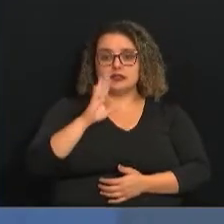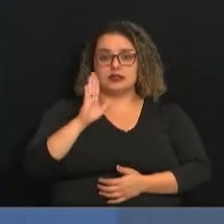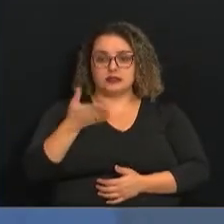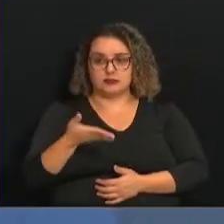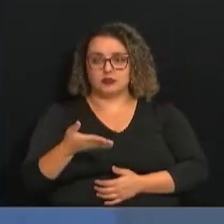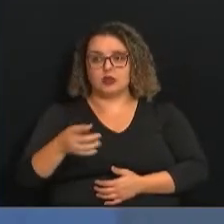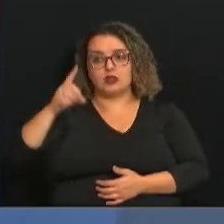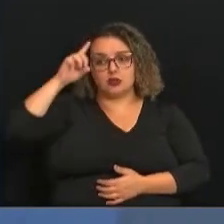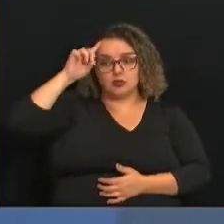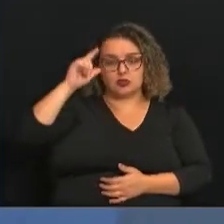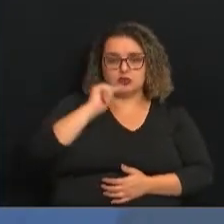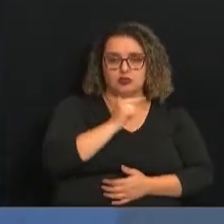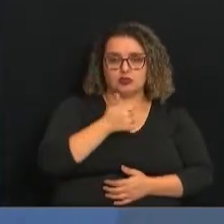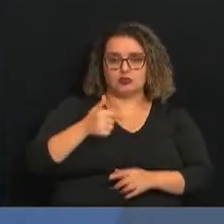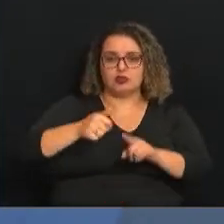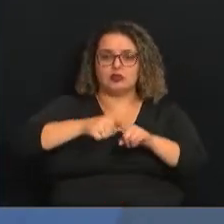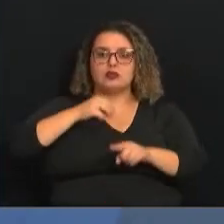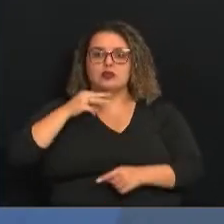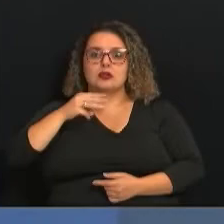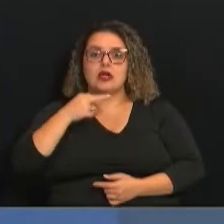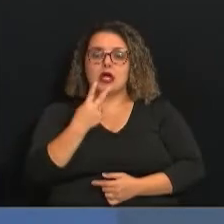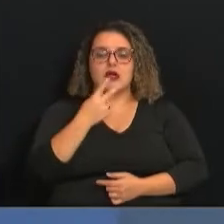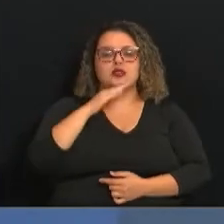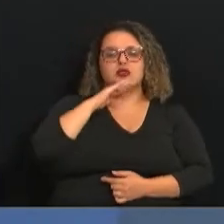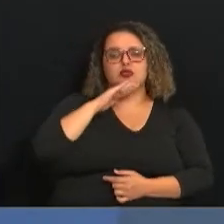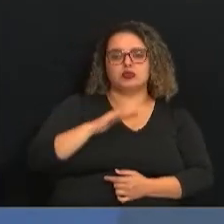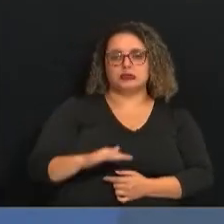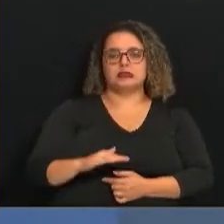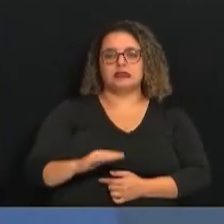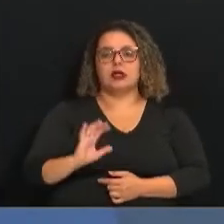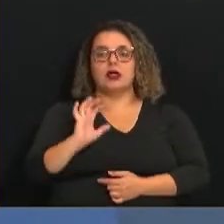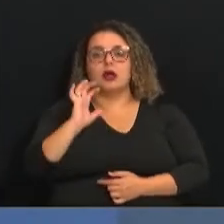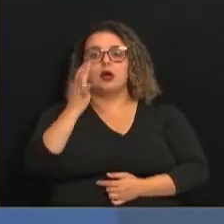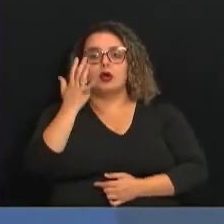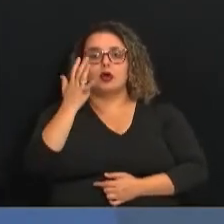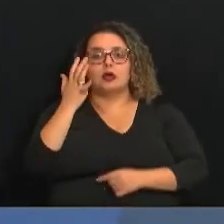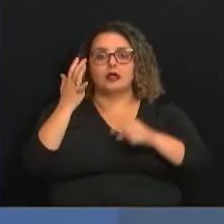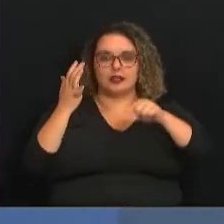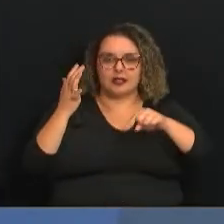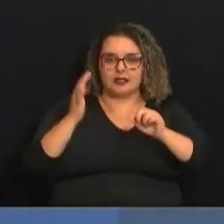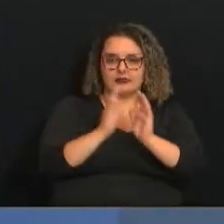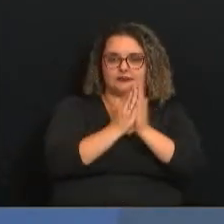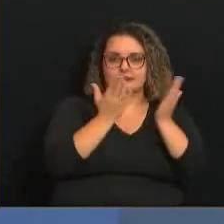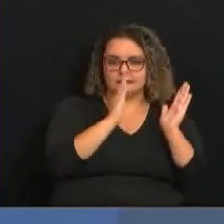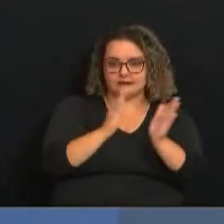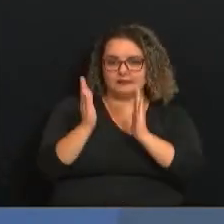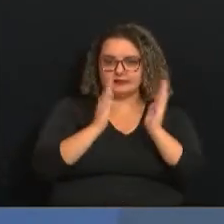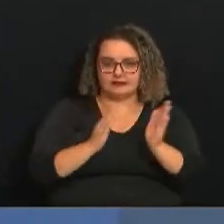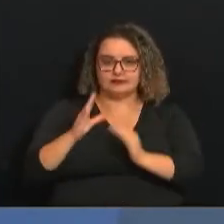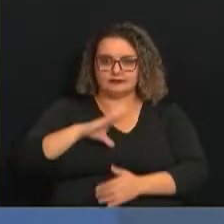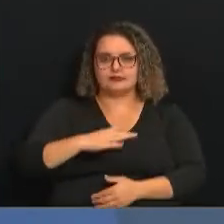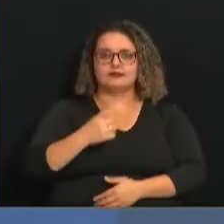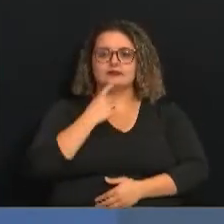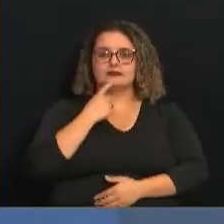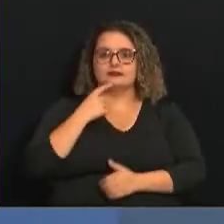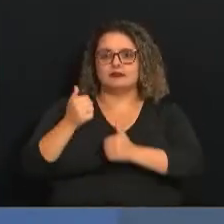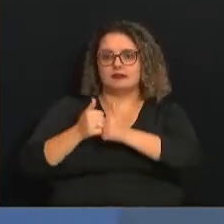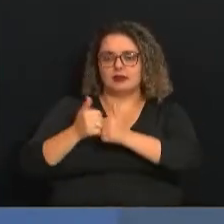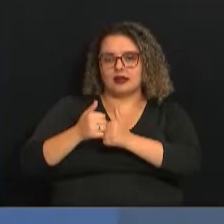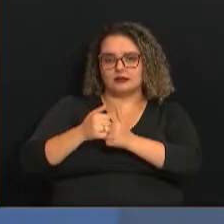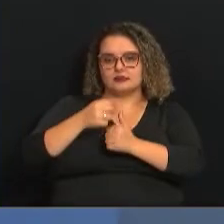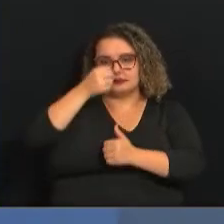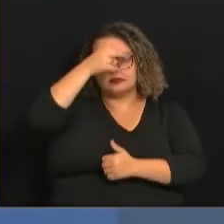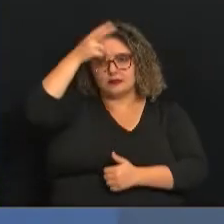dia 22 de março, às duas da tarde, acontece aqui na Biblioteca Pública Municipal, que fica ao lado da Prefeitura,